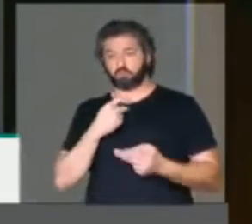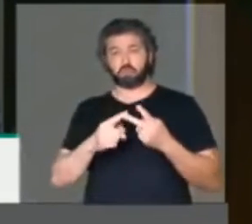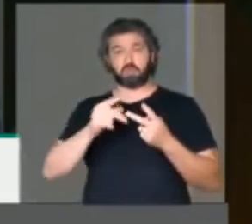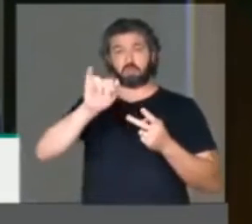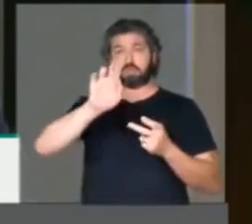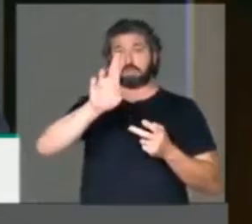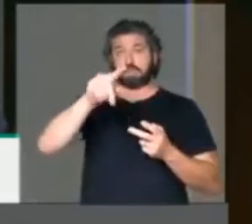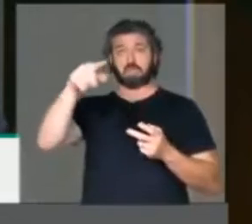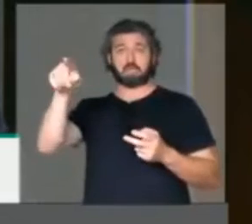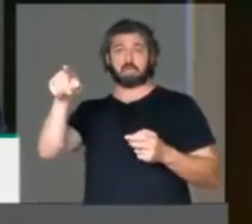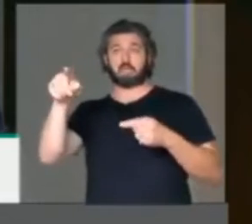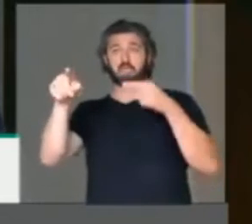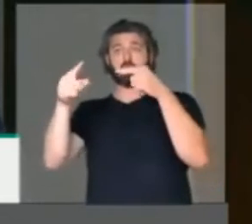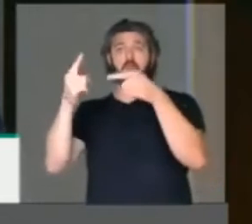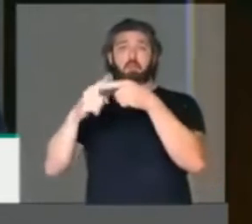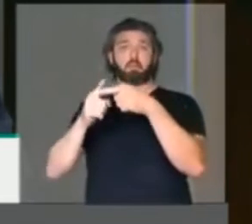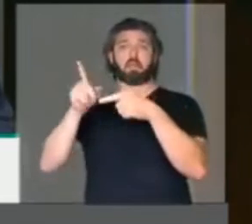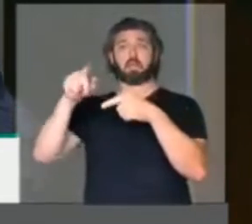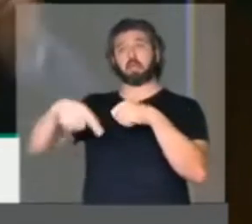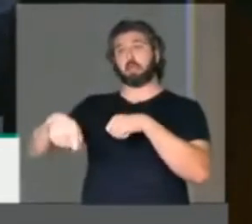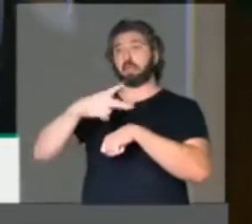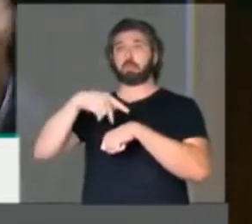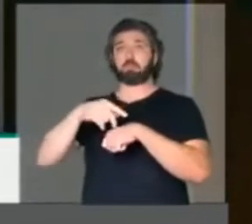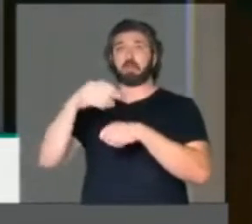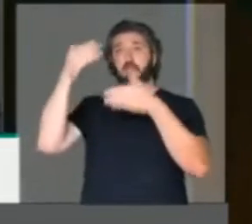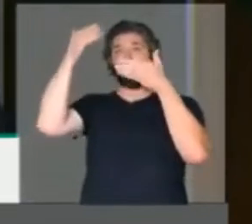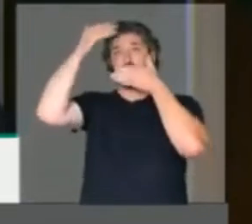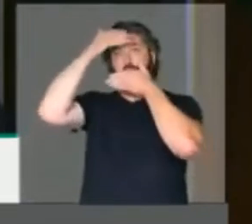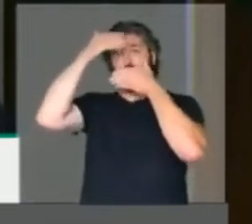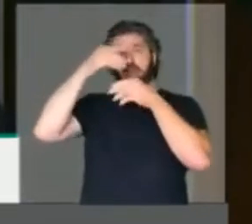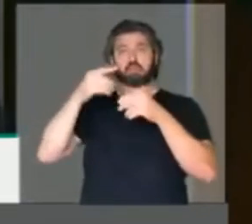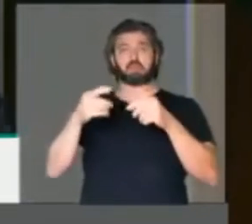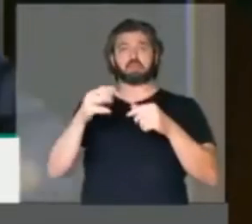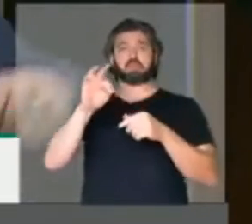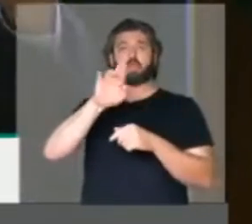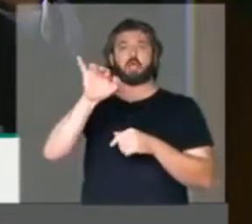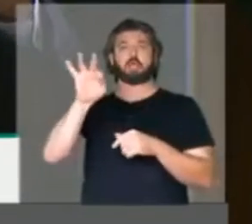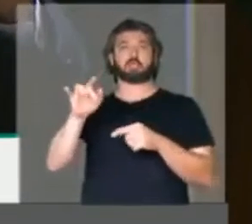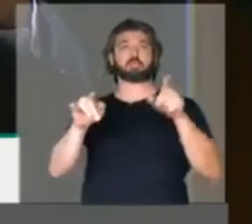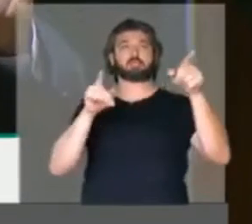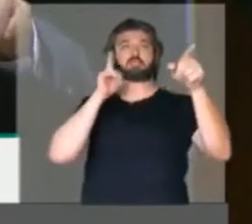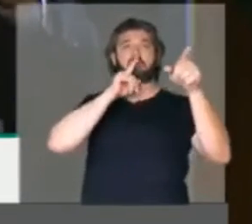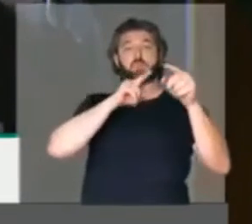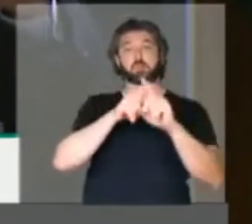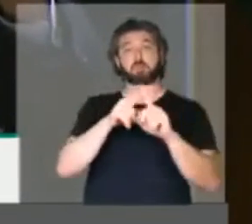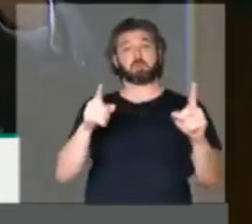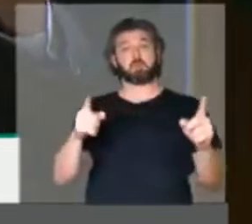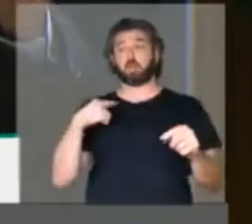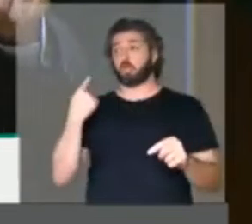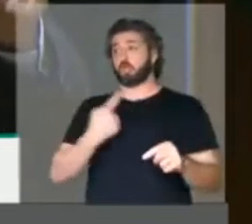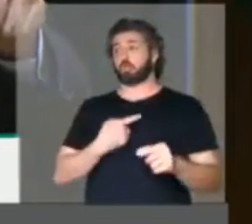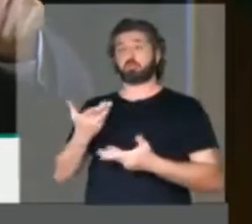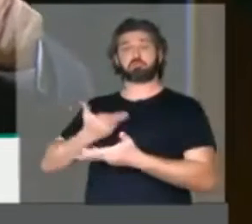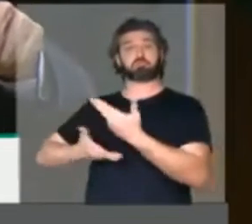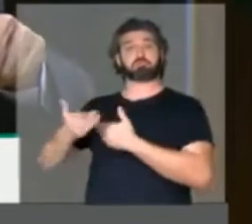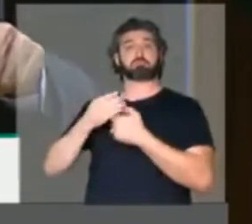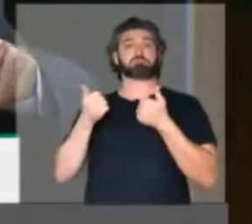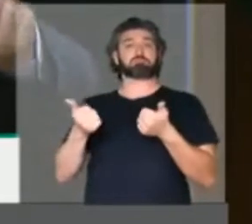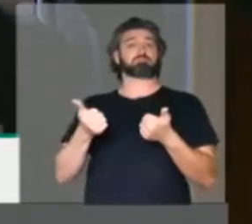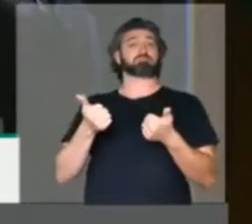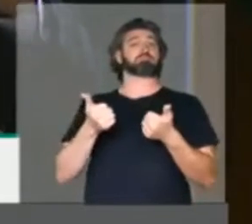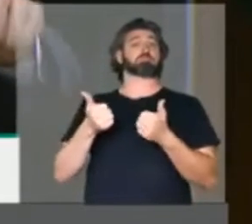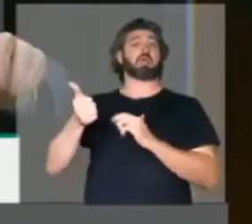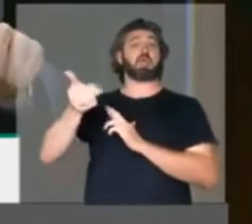Irã, porque o Irã é considerado um país terrorista pelos Estados Unidos, mas com o qual nós temos relações